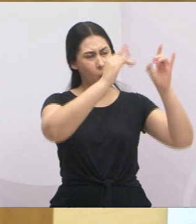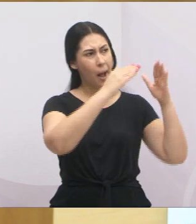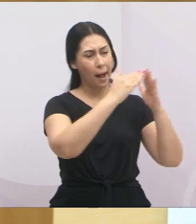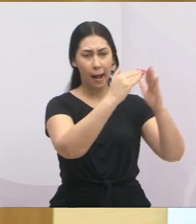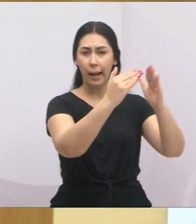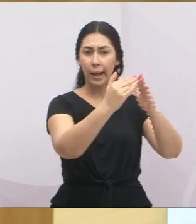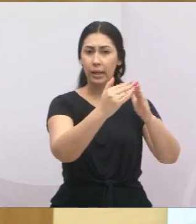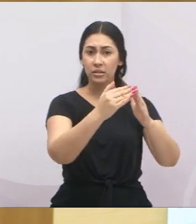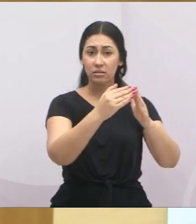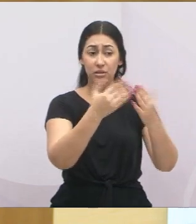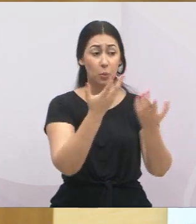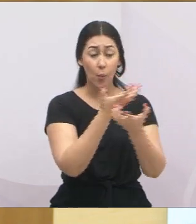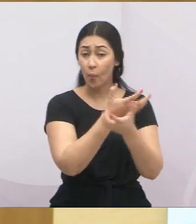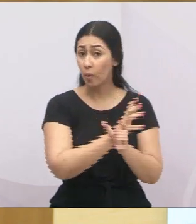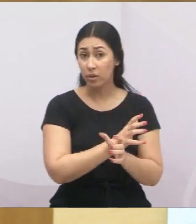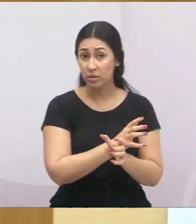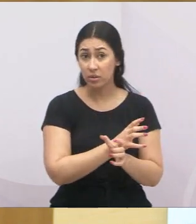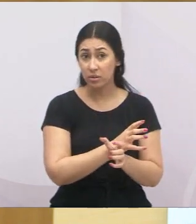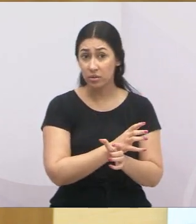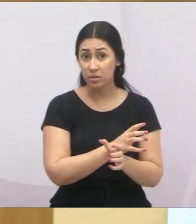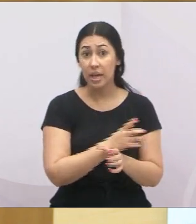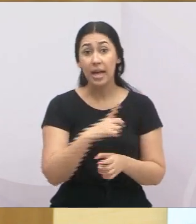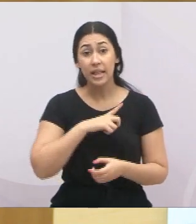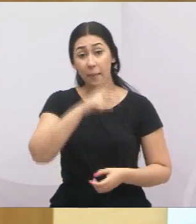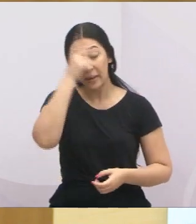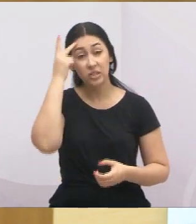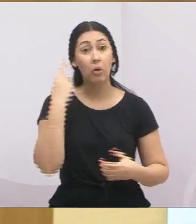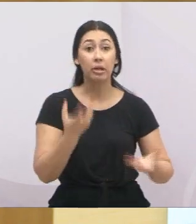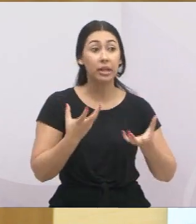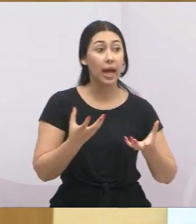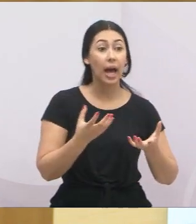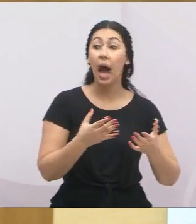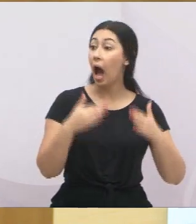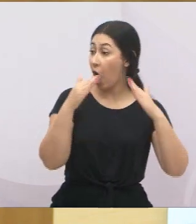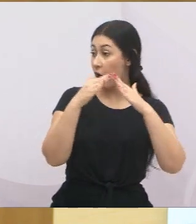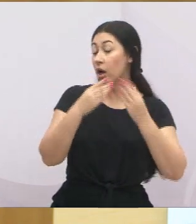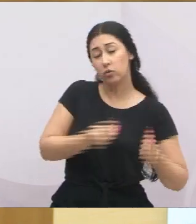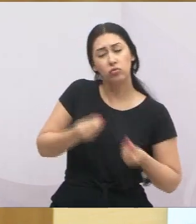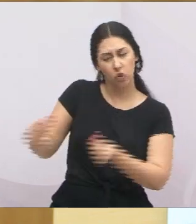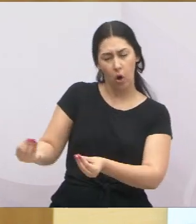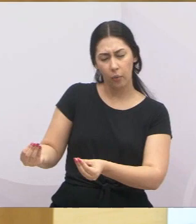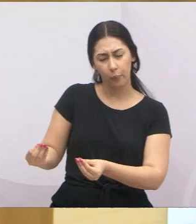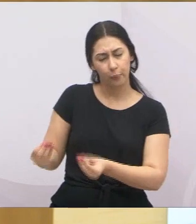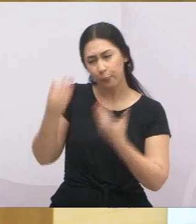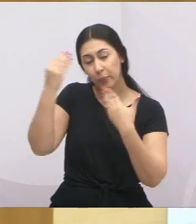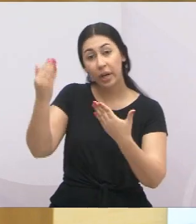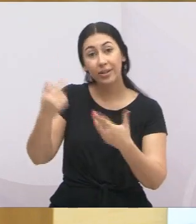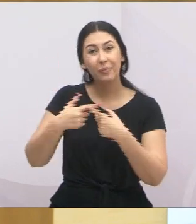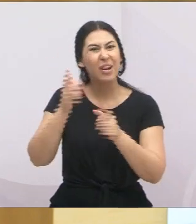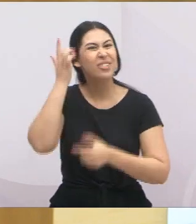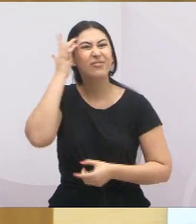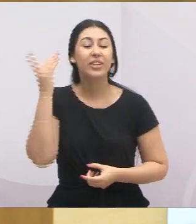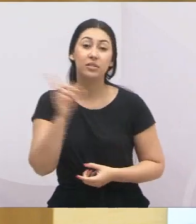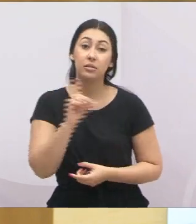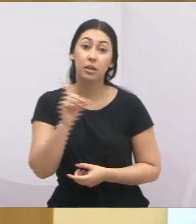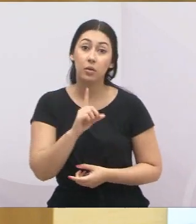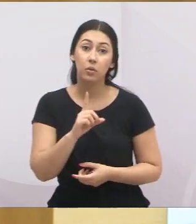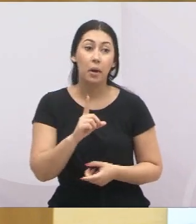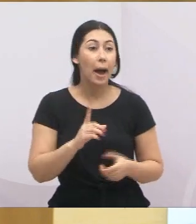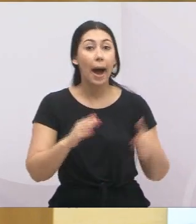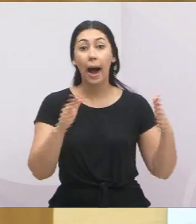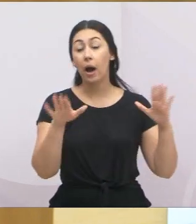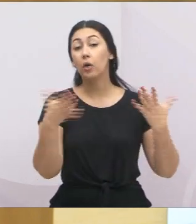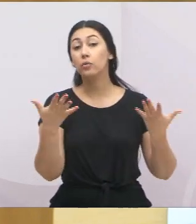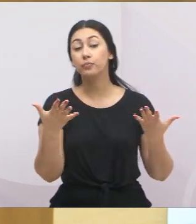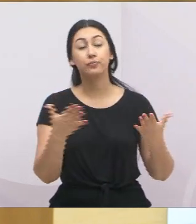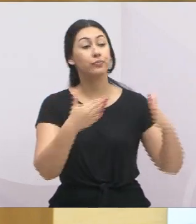munícipe aqui que está quase três meses tentando devolver o apartamento porque ele não quer mais, e não é fácil devolver. E aí as pessoas invadem, e as